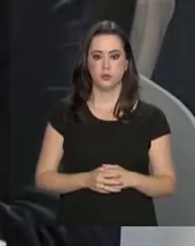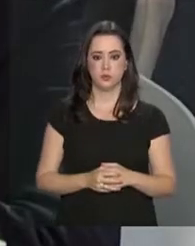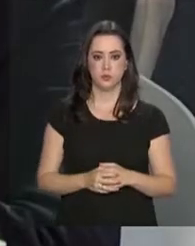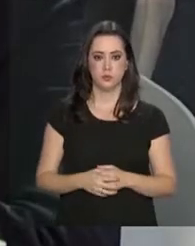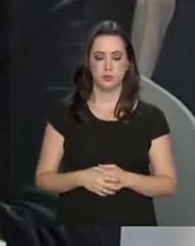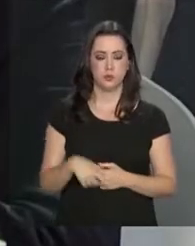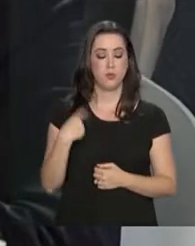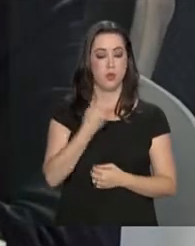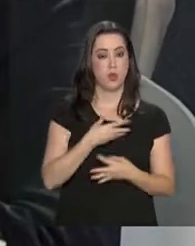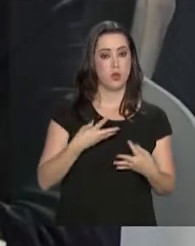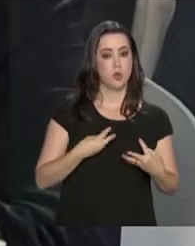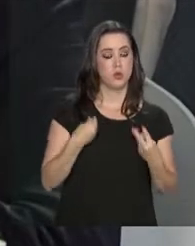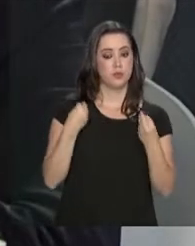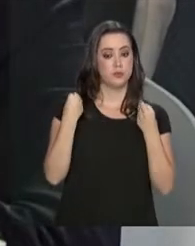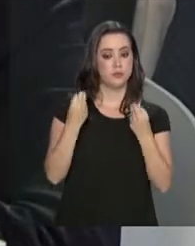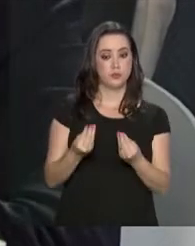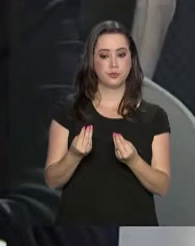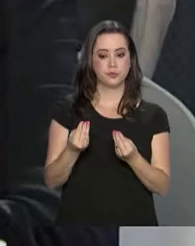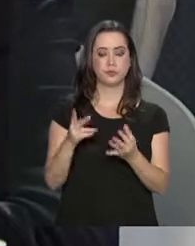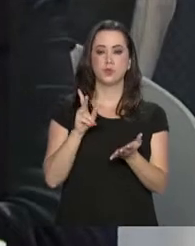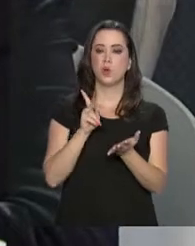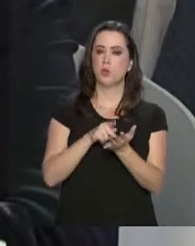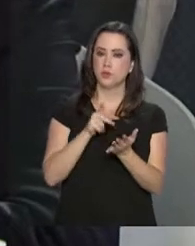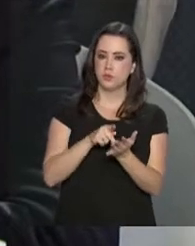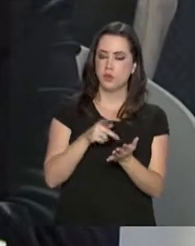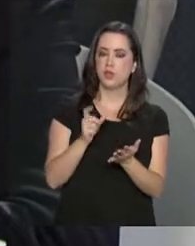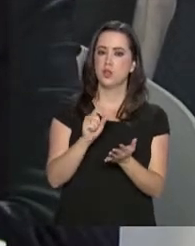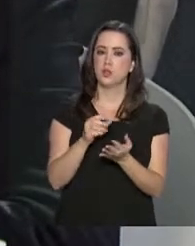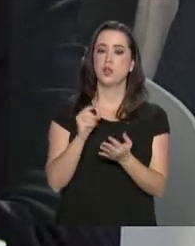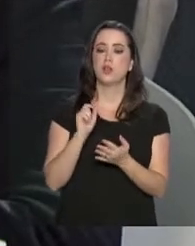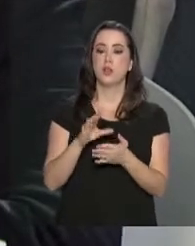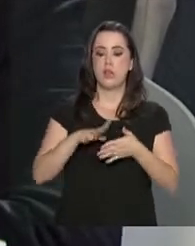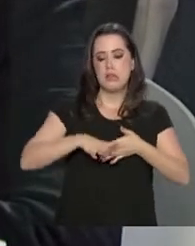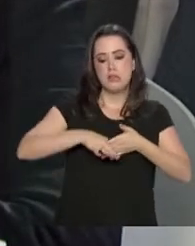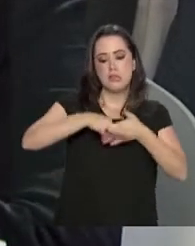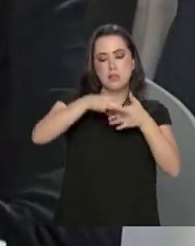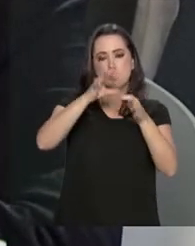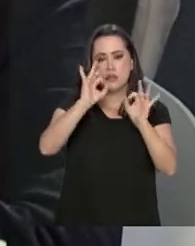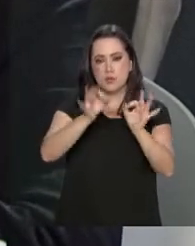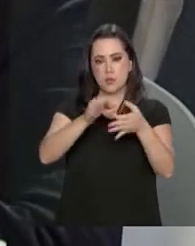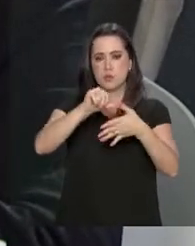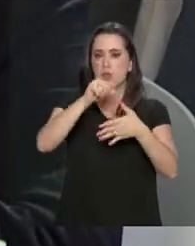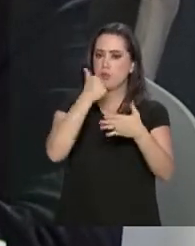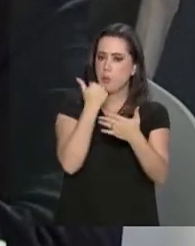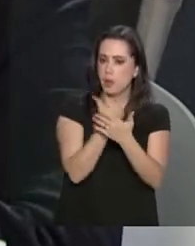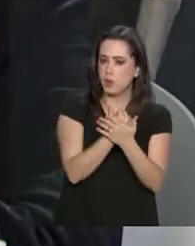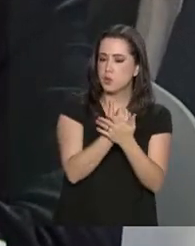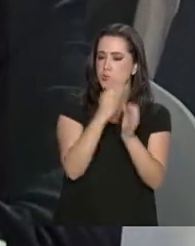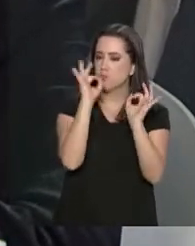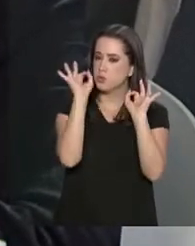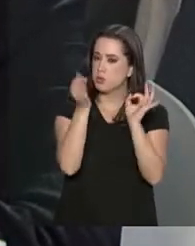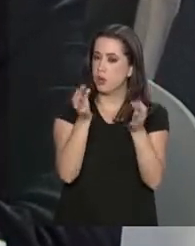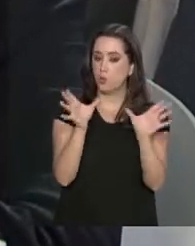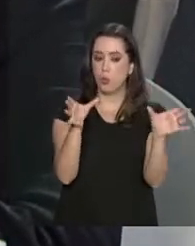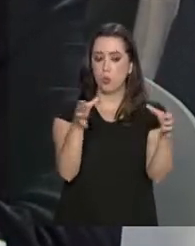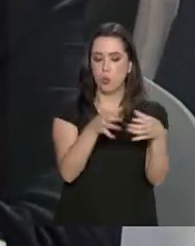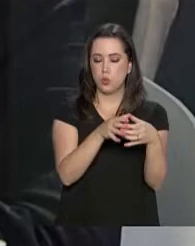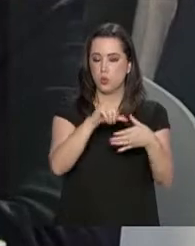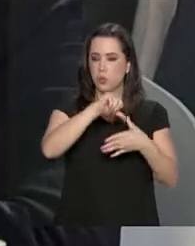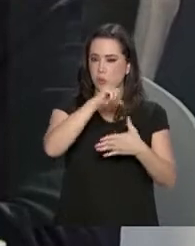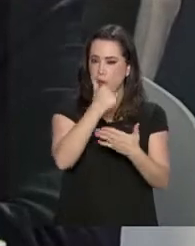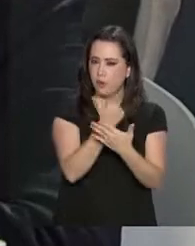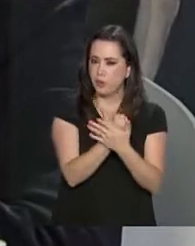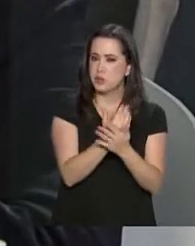Nós devolvemos, na verdade, direção ao Mercosul nos últimos tempos. Recolocamos o bloco a serviço